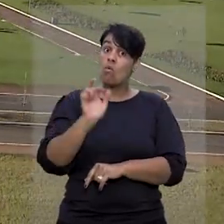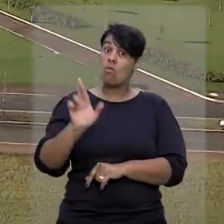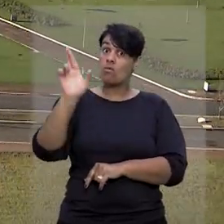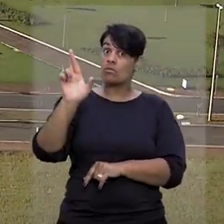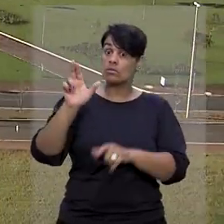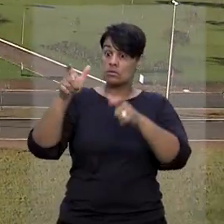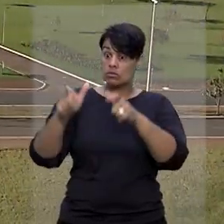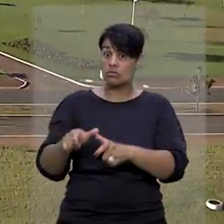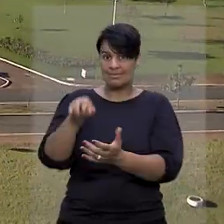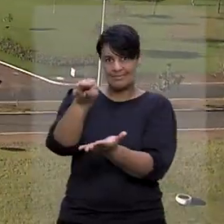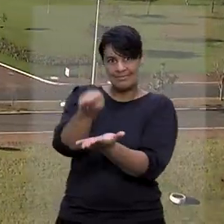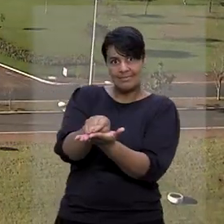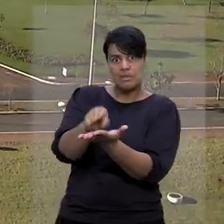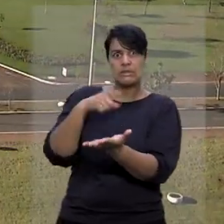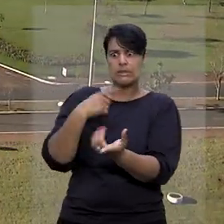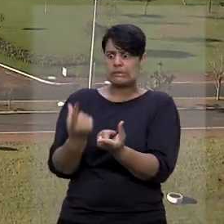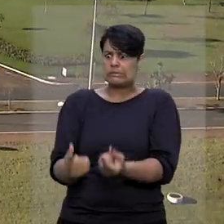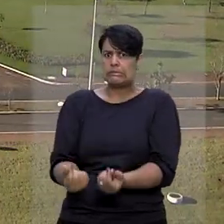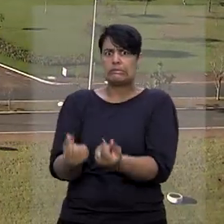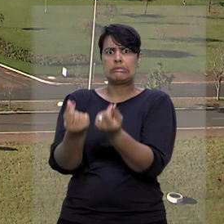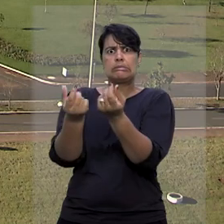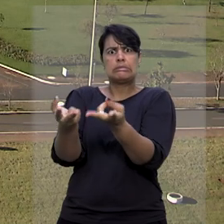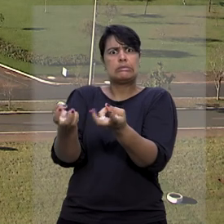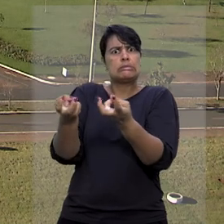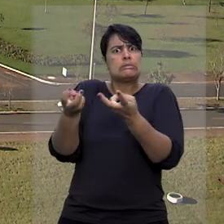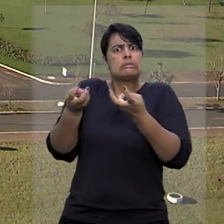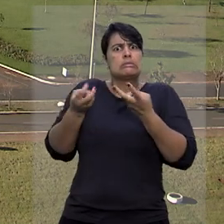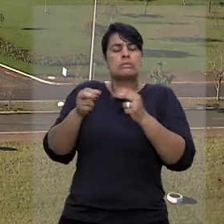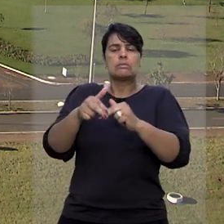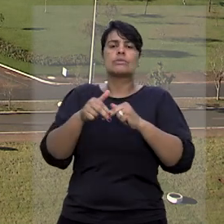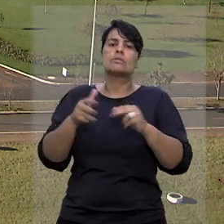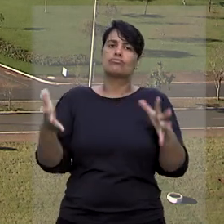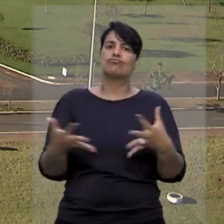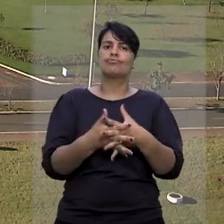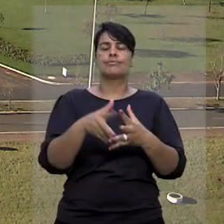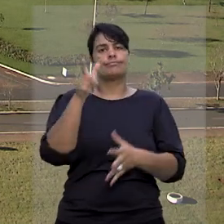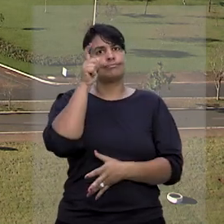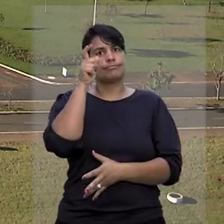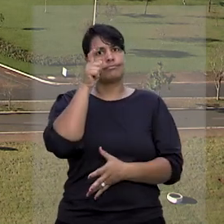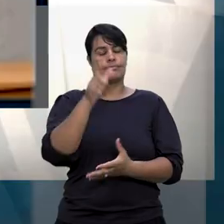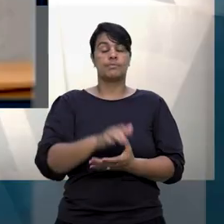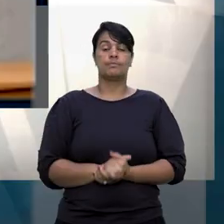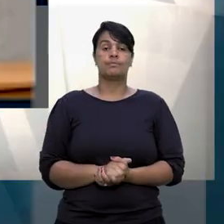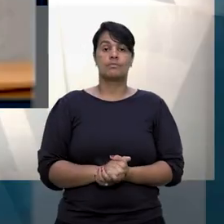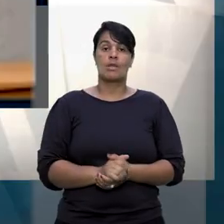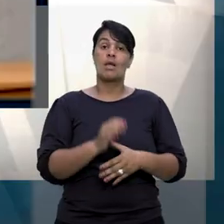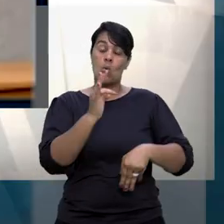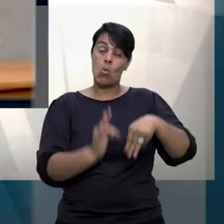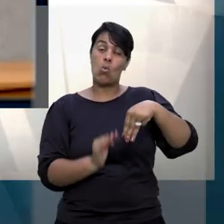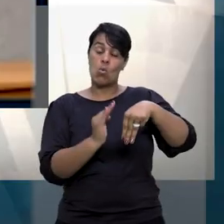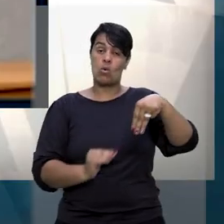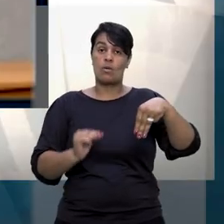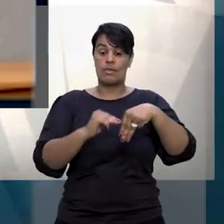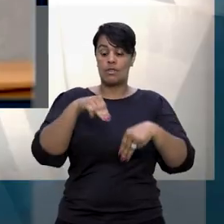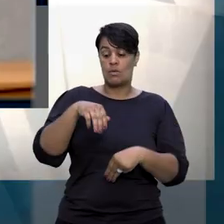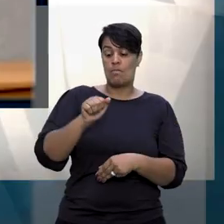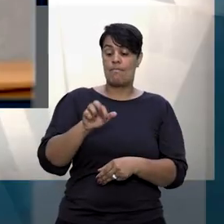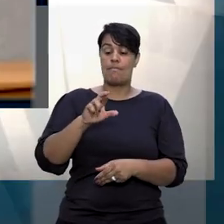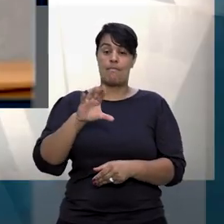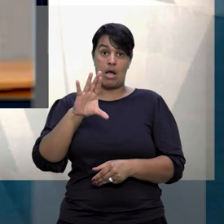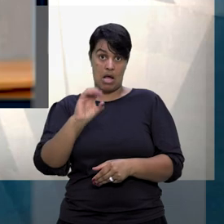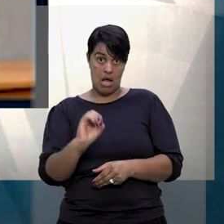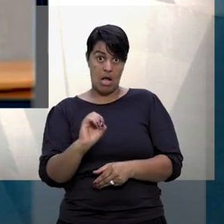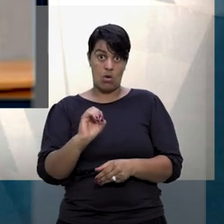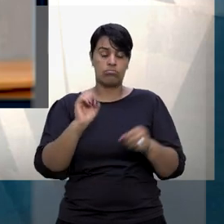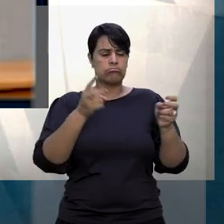estaria cobrando um valor muito alto da paciente, o que evidenciaria um conflito de interesse. O relator do recurso, o ministro Marco